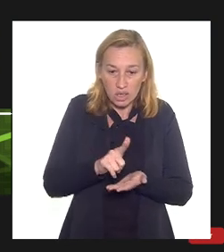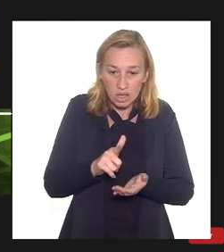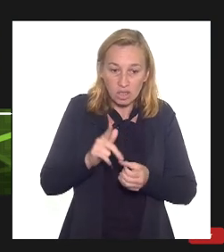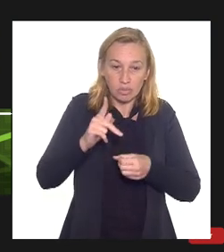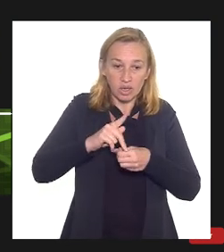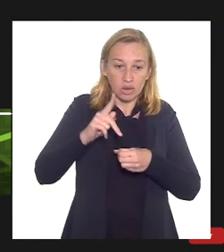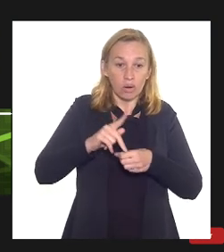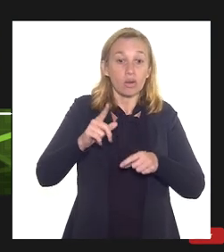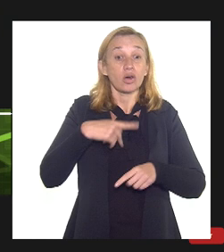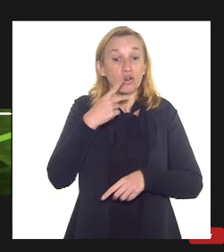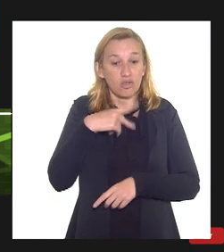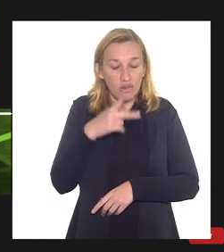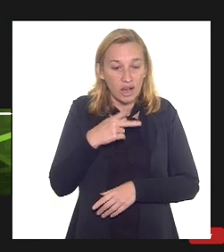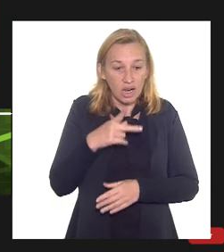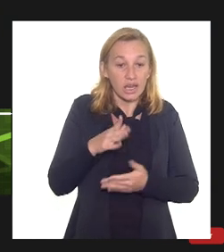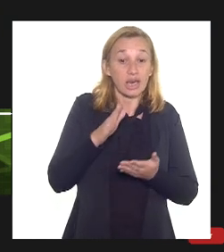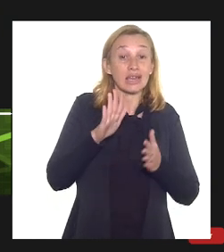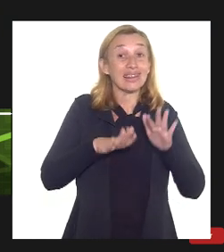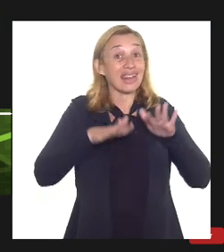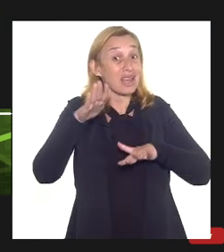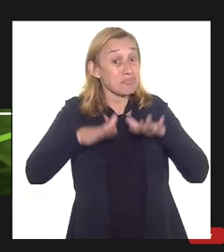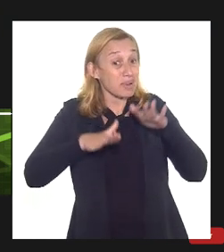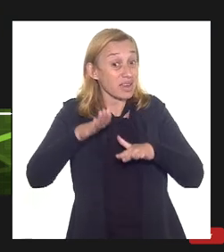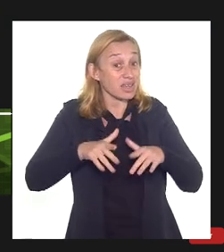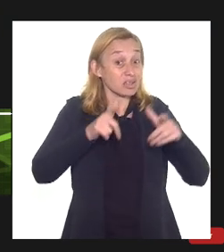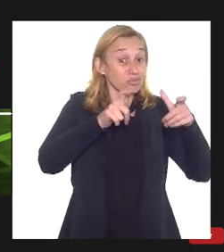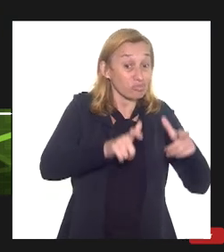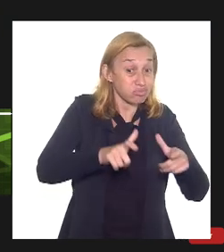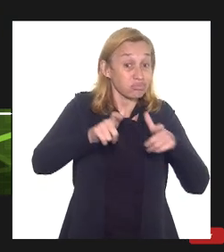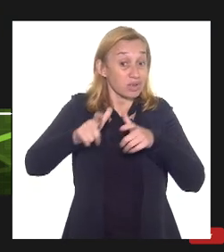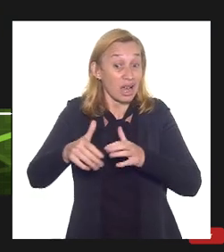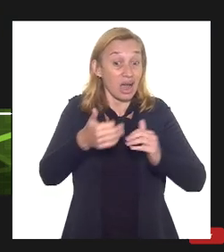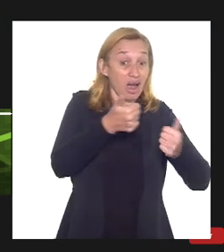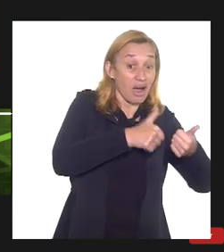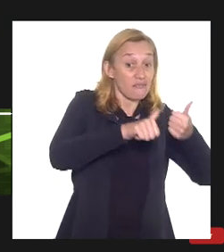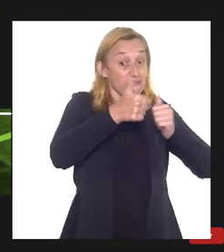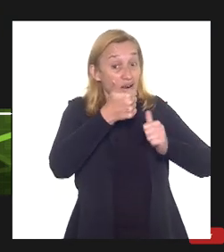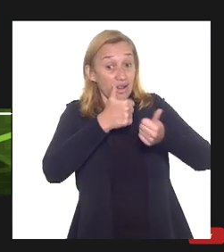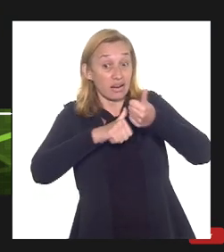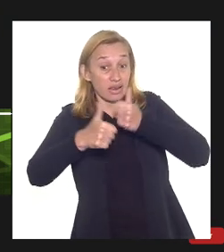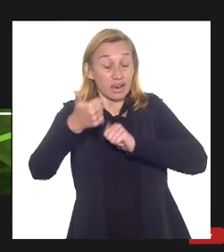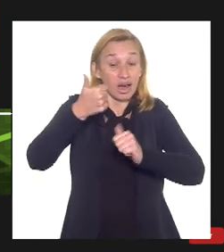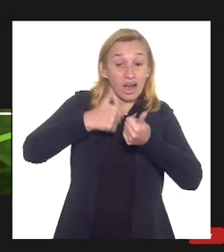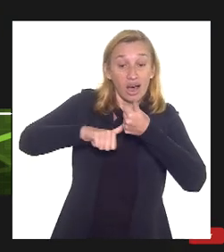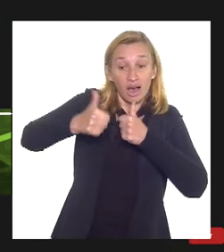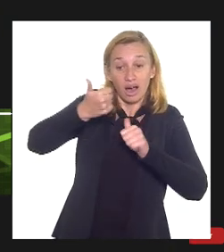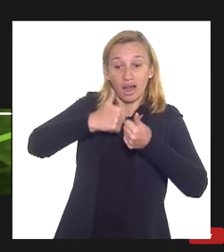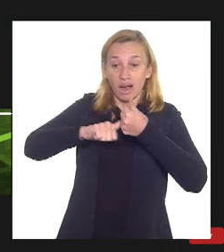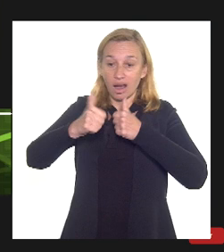como eu falei isso aí é caso a caso cada caso ele é avaliado a gente faz centenas aí de cenários diferentes